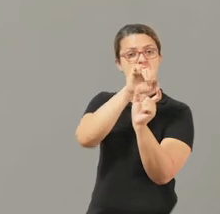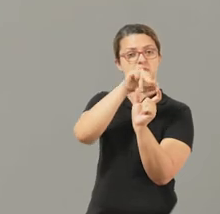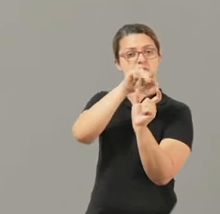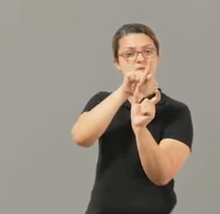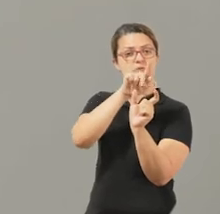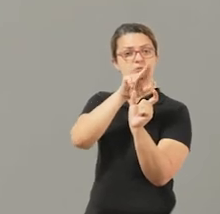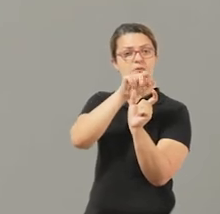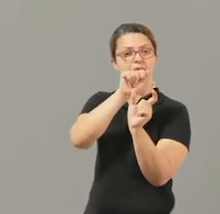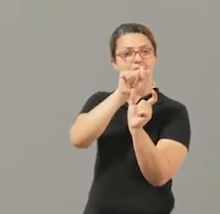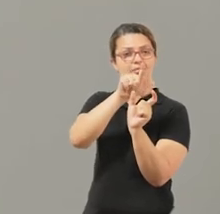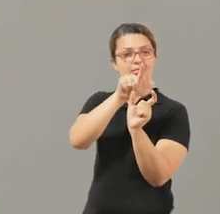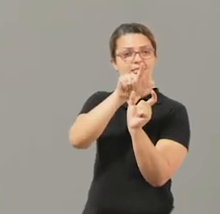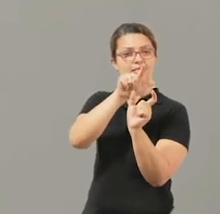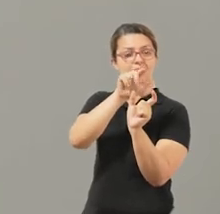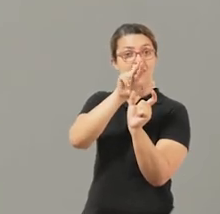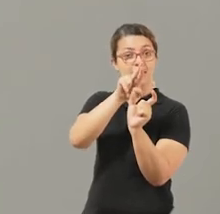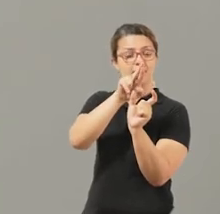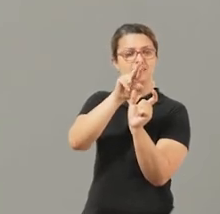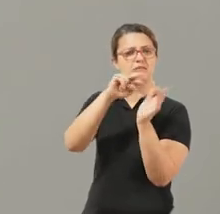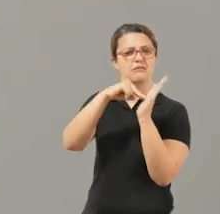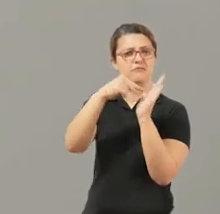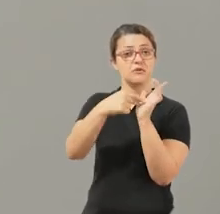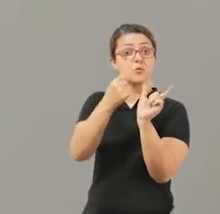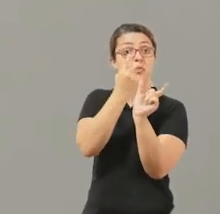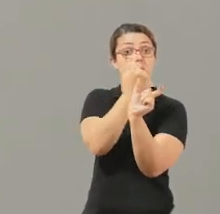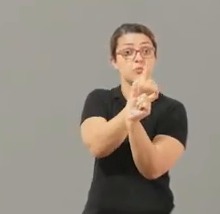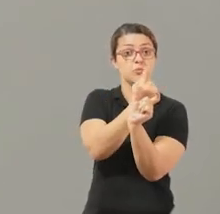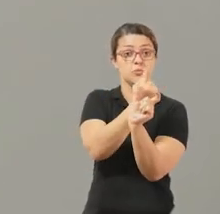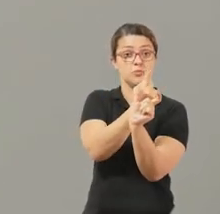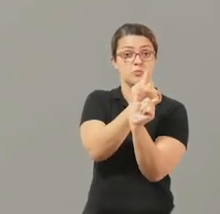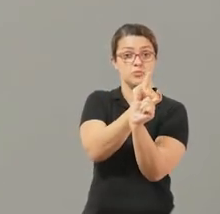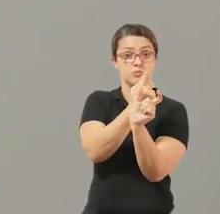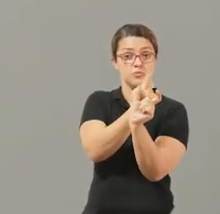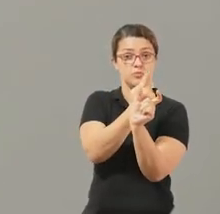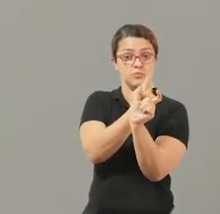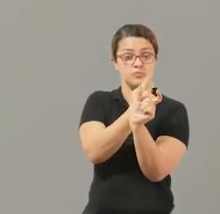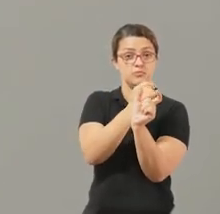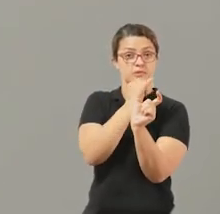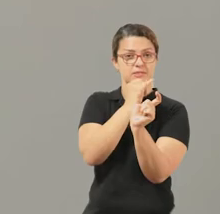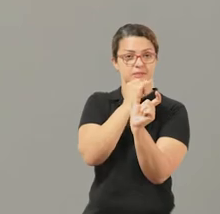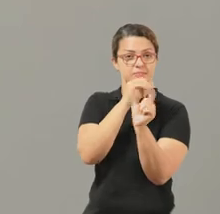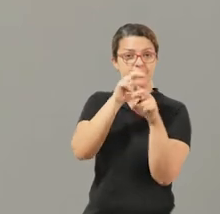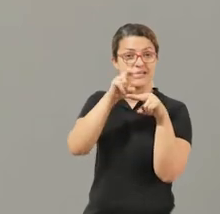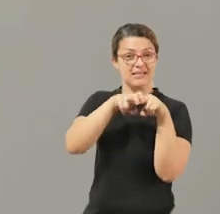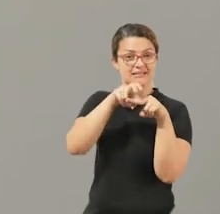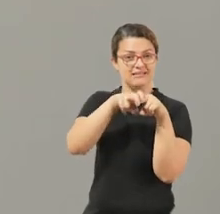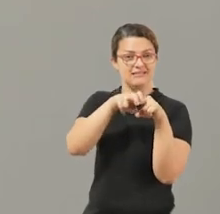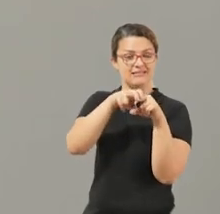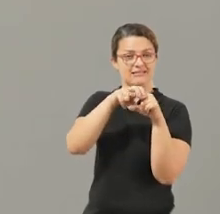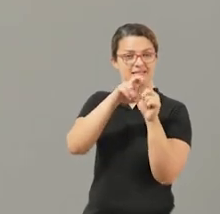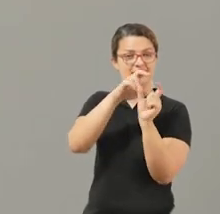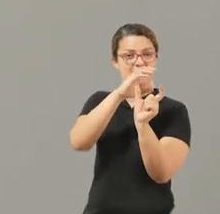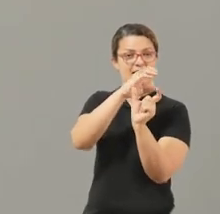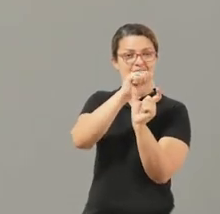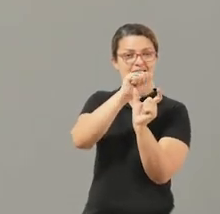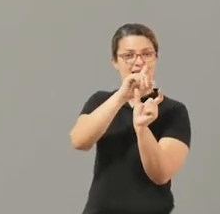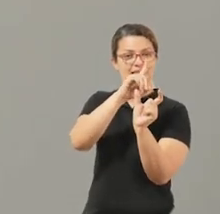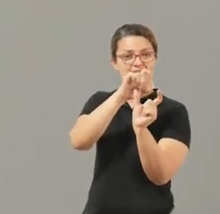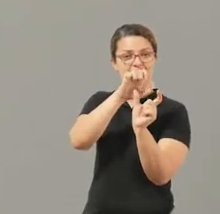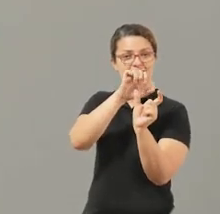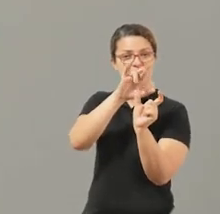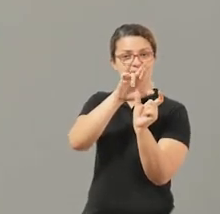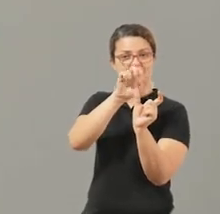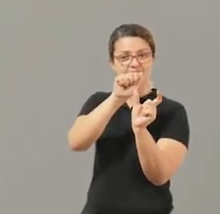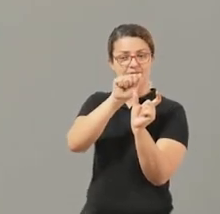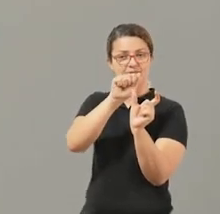Singular é quando temos apenas um objeto, igual eu coloquei aqui no exemplo, a palavra cadeira e eu tenho apenas uma